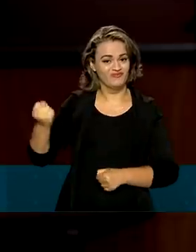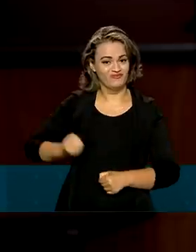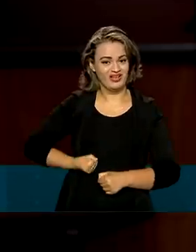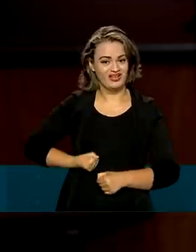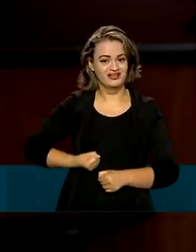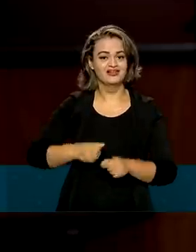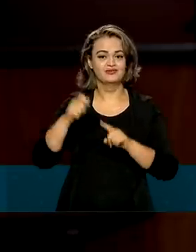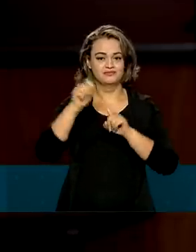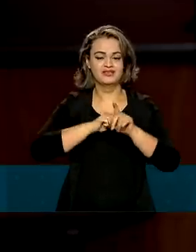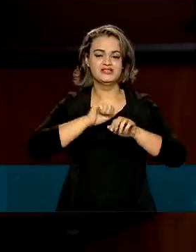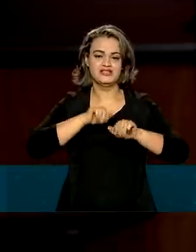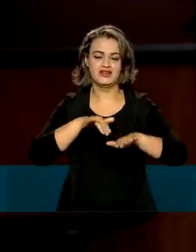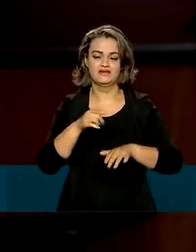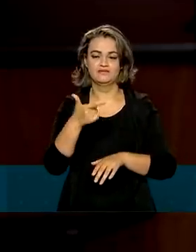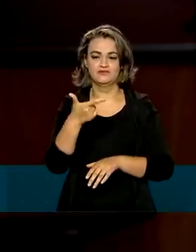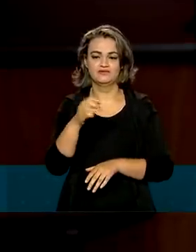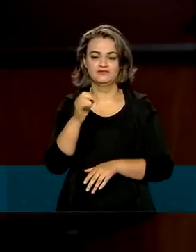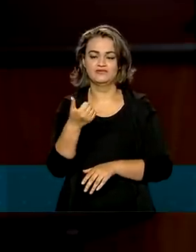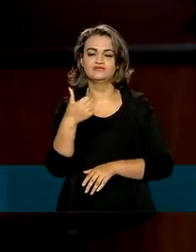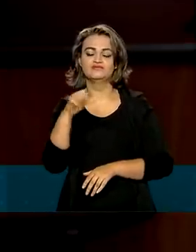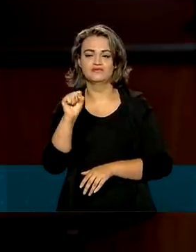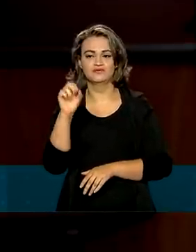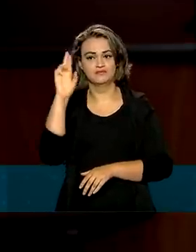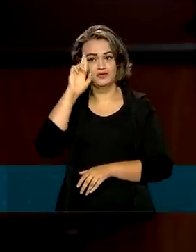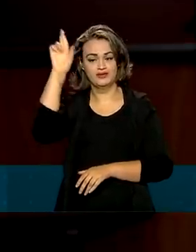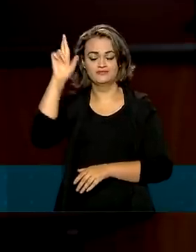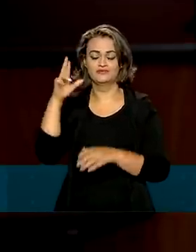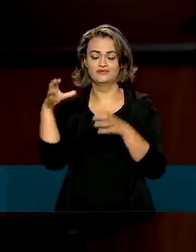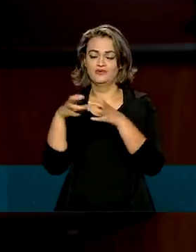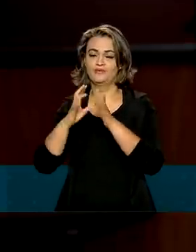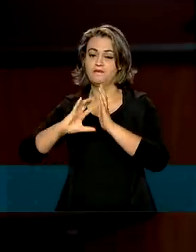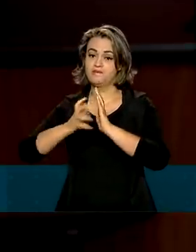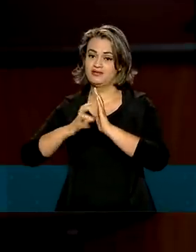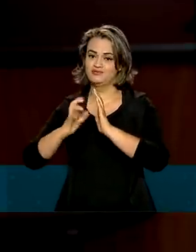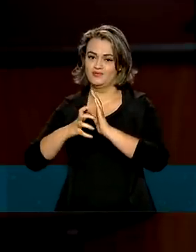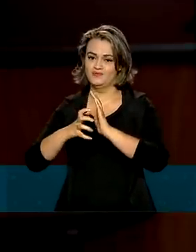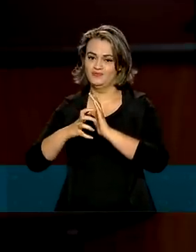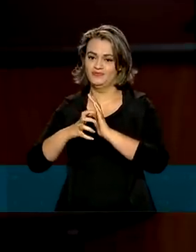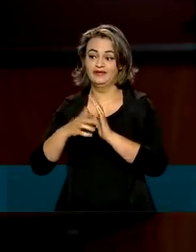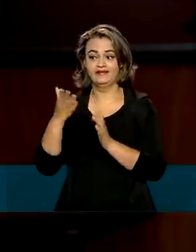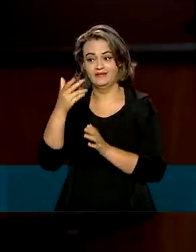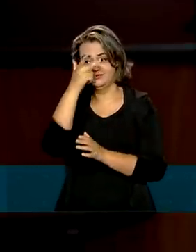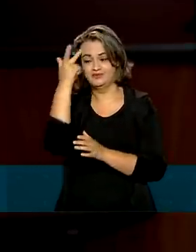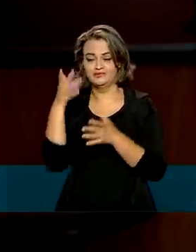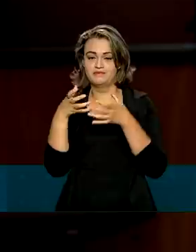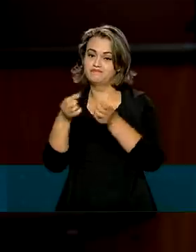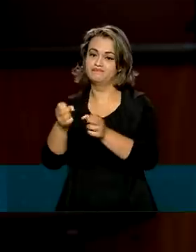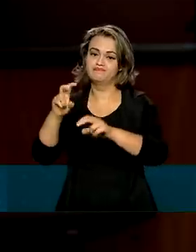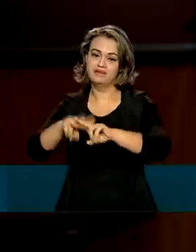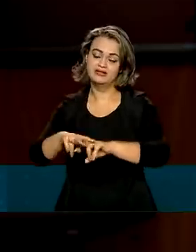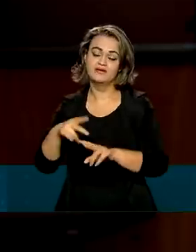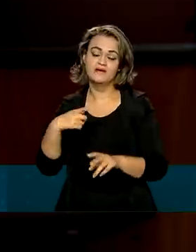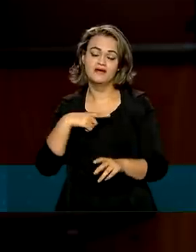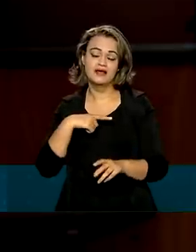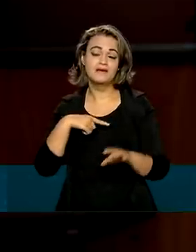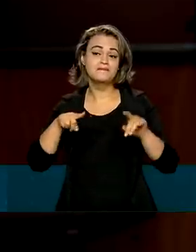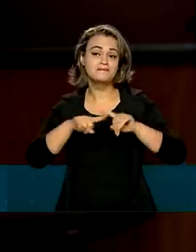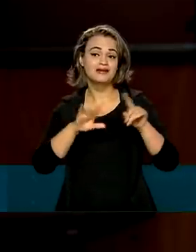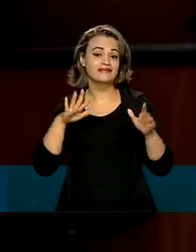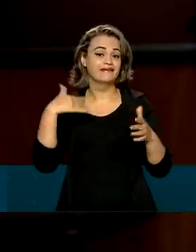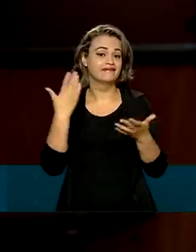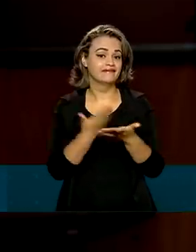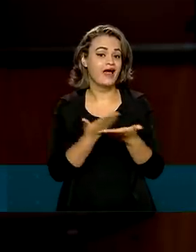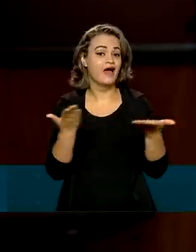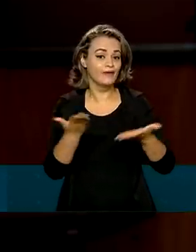recebi em setembro de 2018, para o filiado do PSOL. O elemento está preso, mas até hoje, protegido por